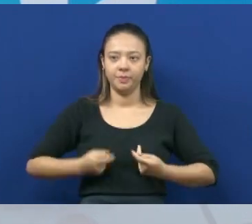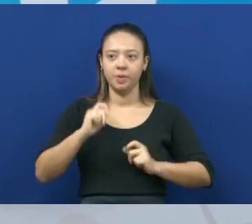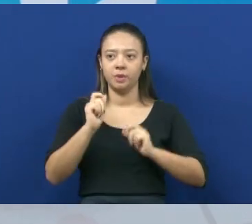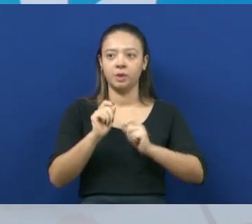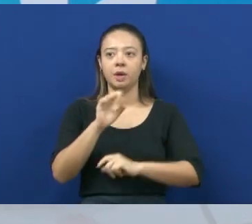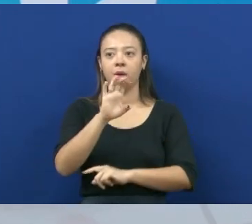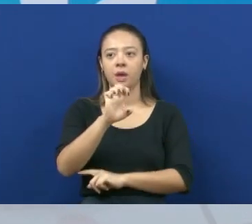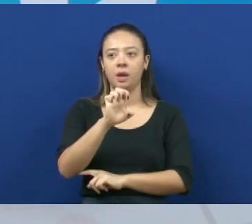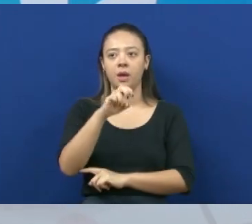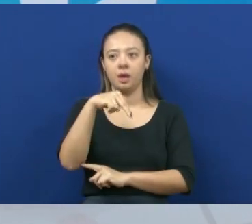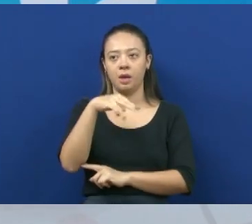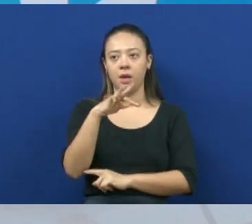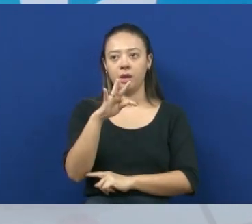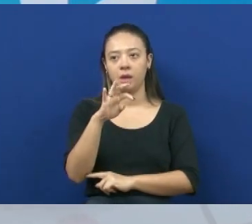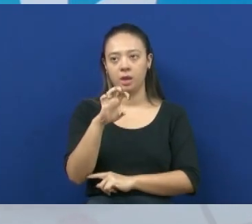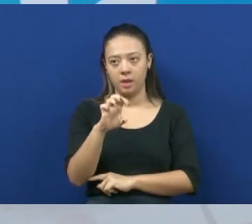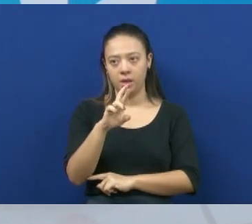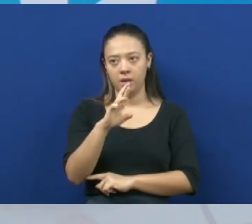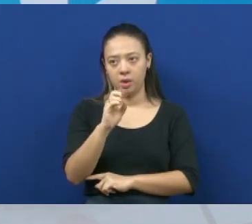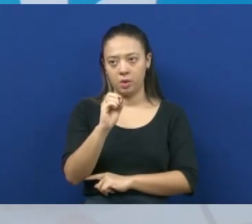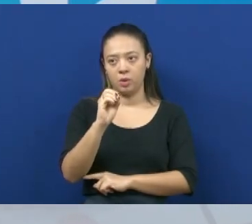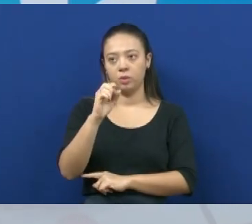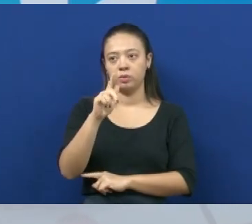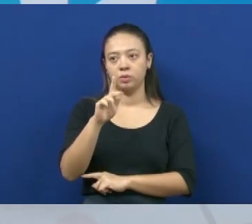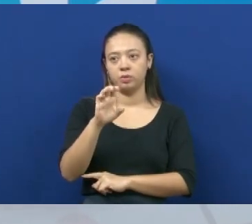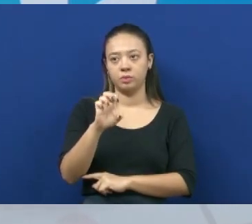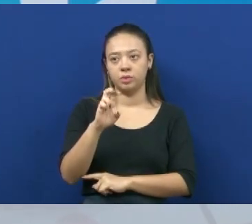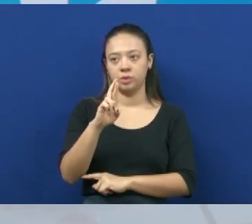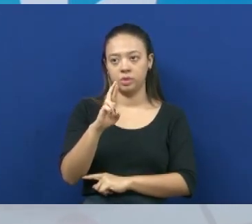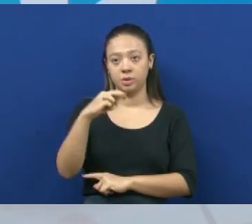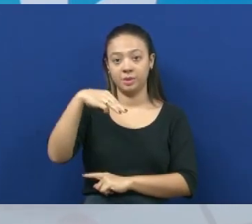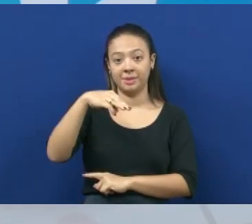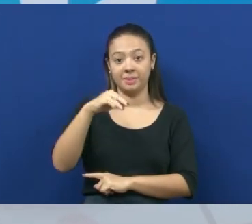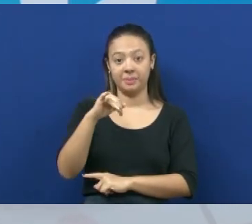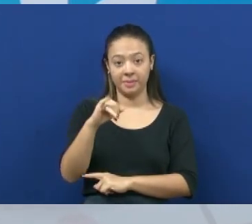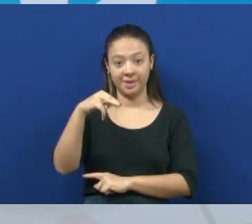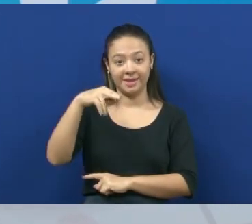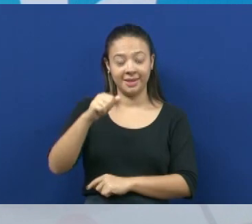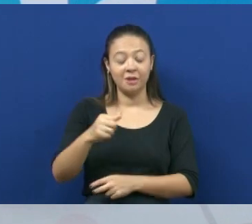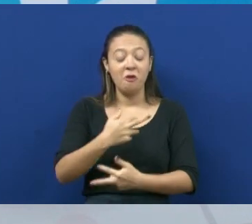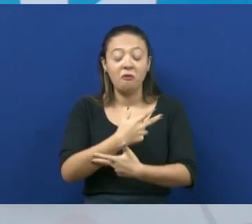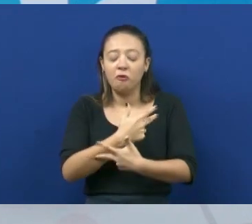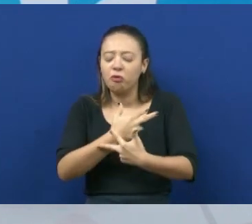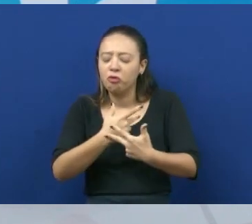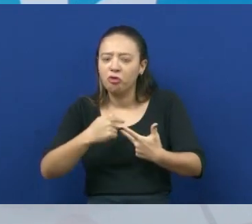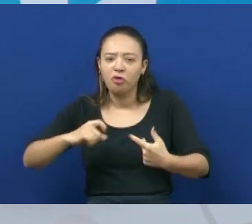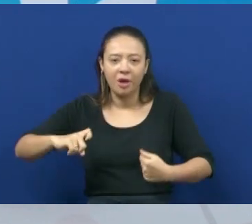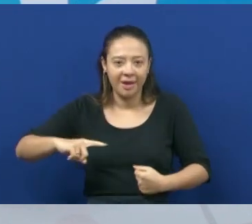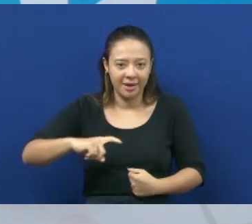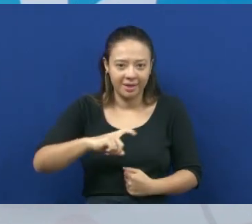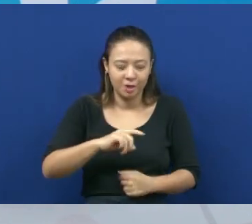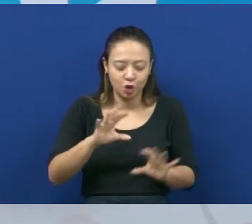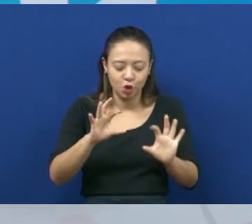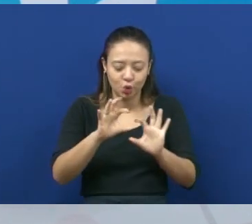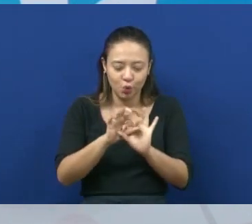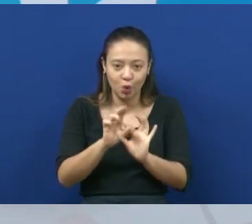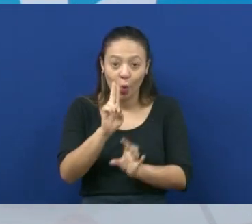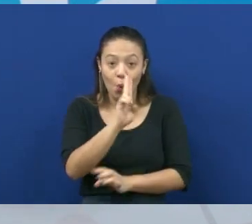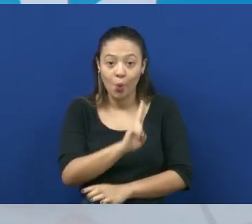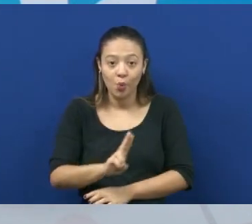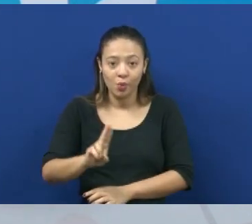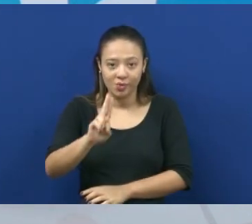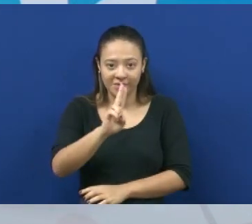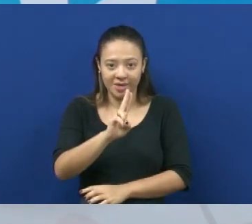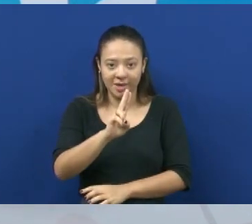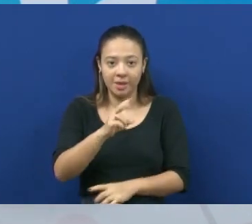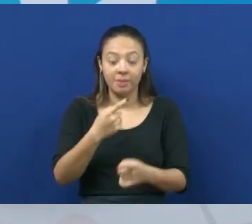entrogermine que são milhões de bactérias utilizadas em um medicamento para a recomposição